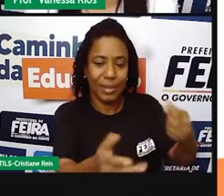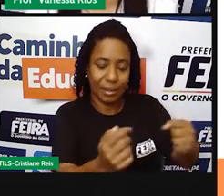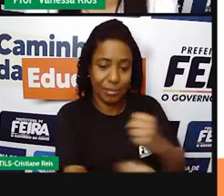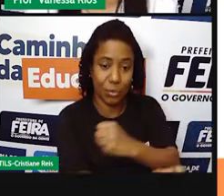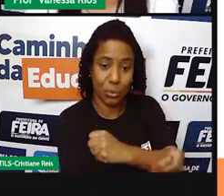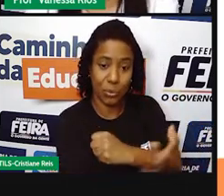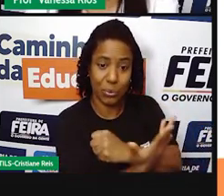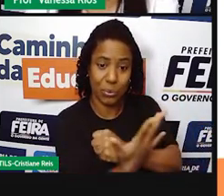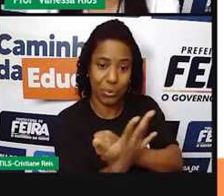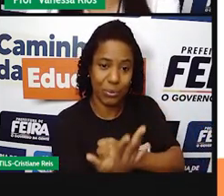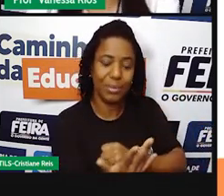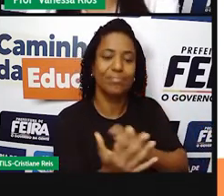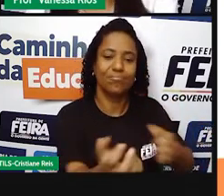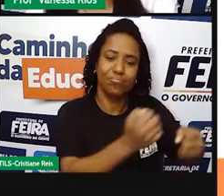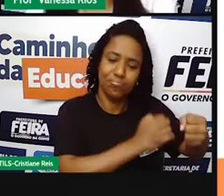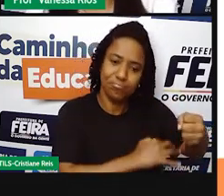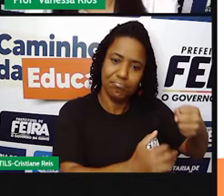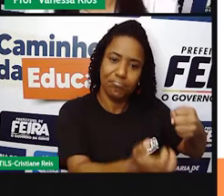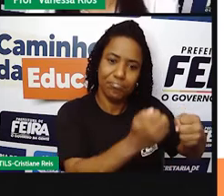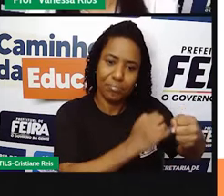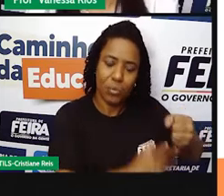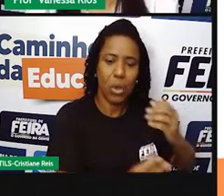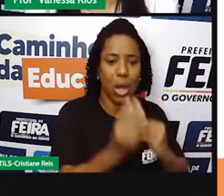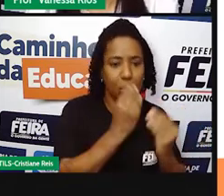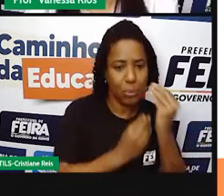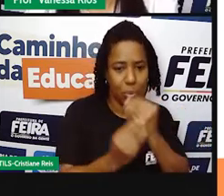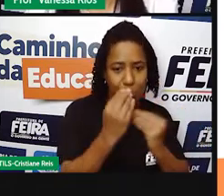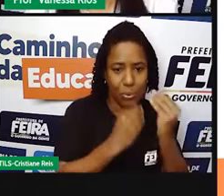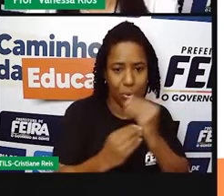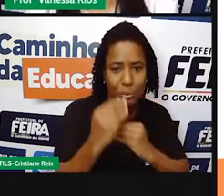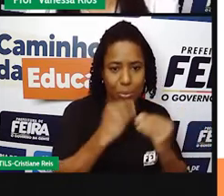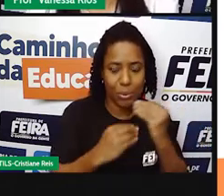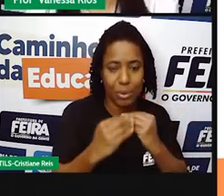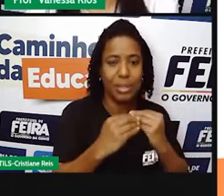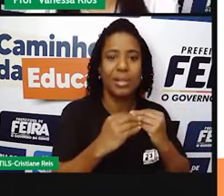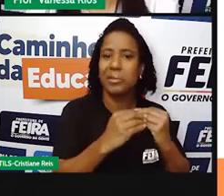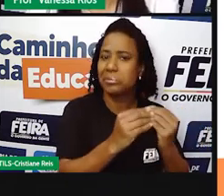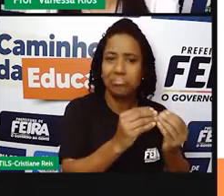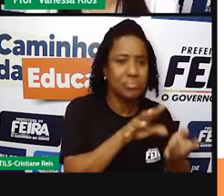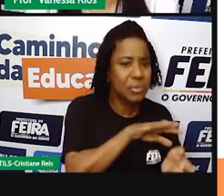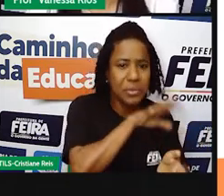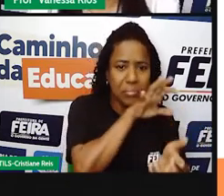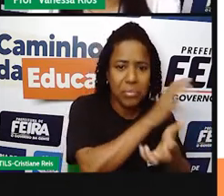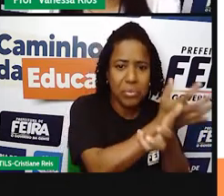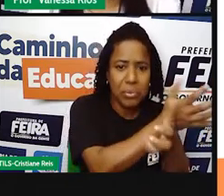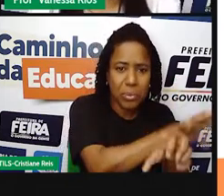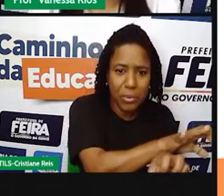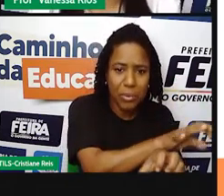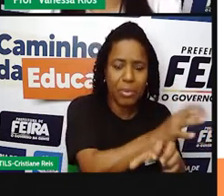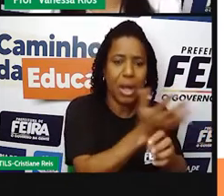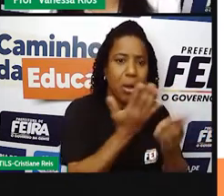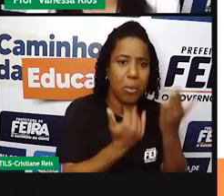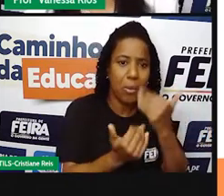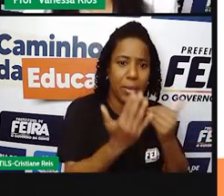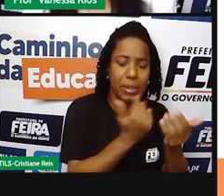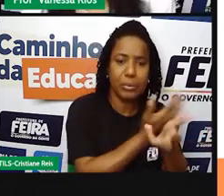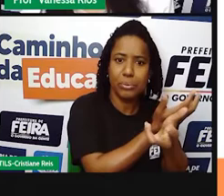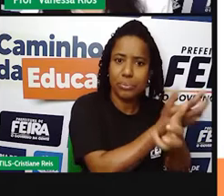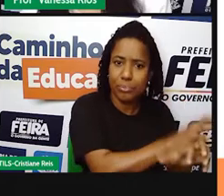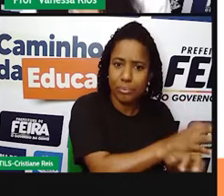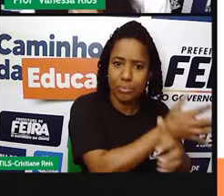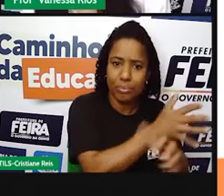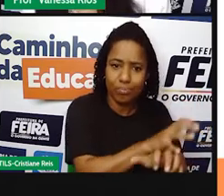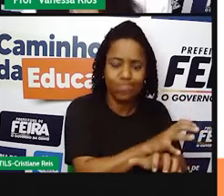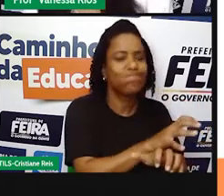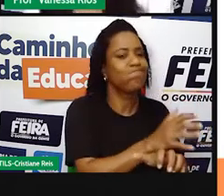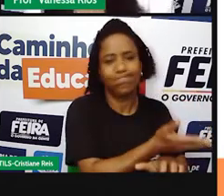se alimentando, caçando. Mas quando aquilo ali ficava escasso, o alimento ficava escasso, eles partiam